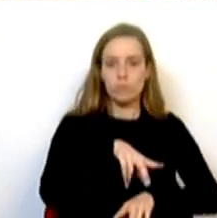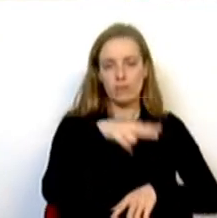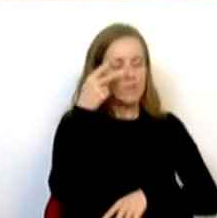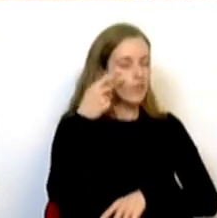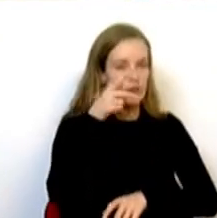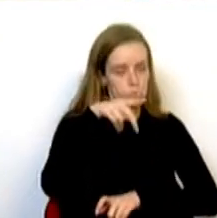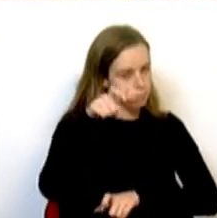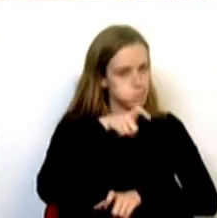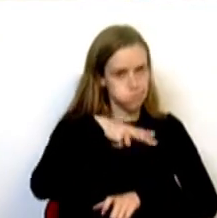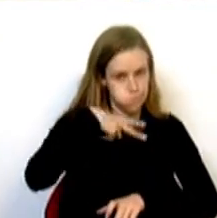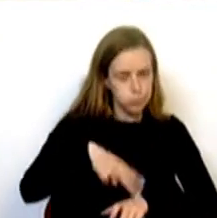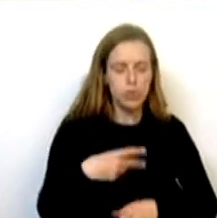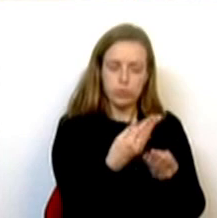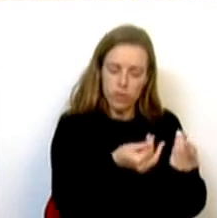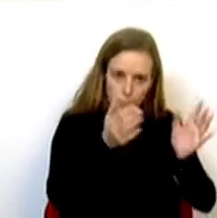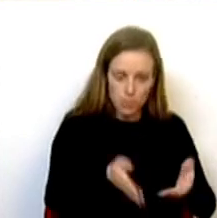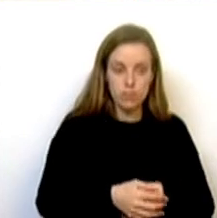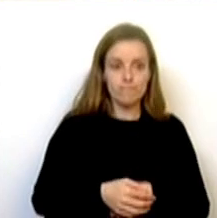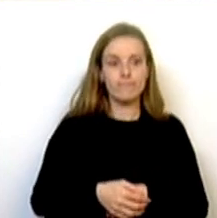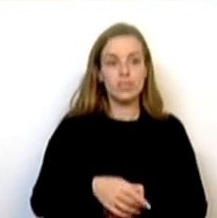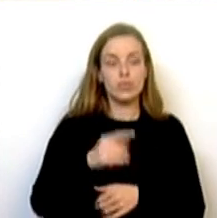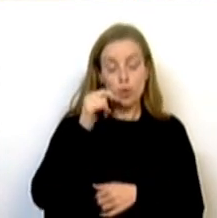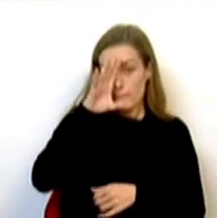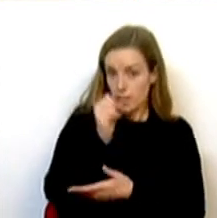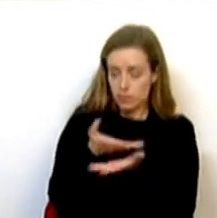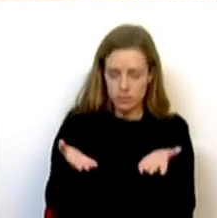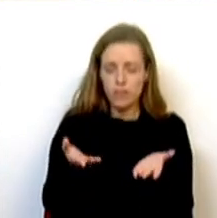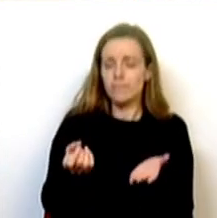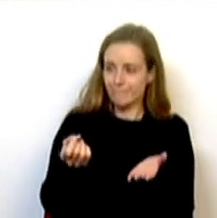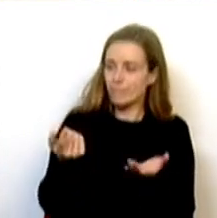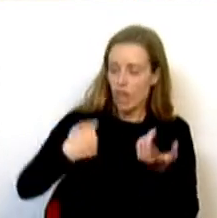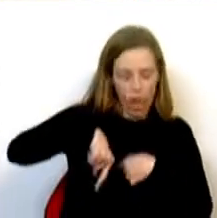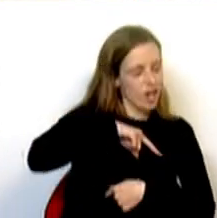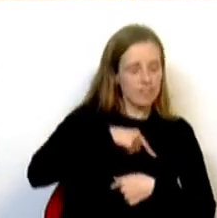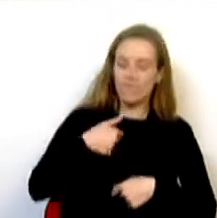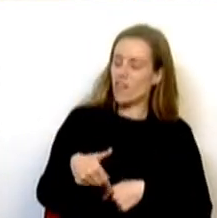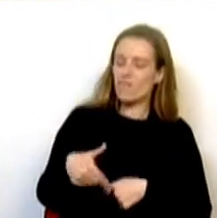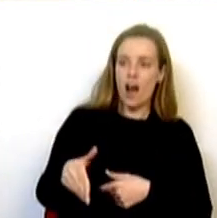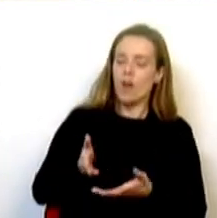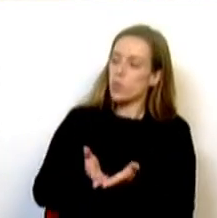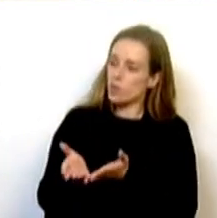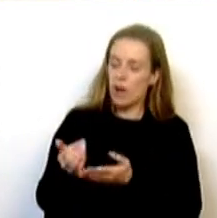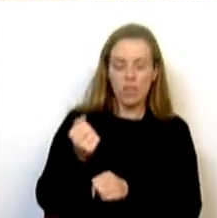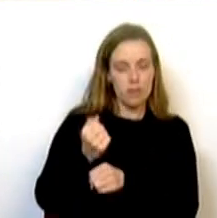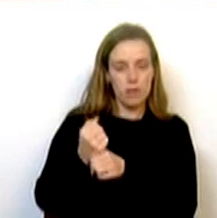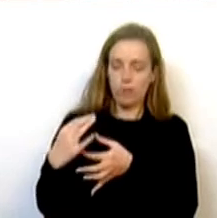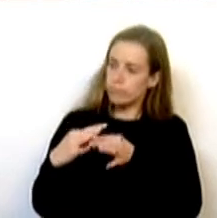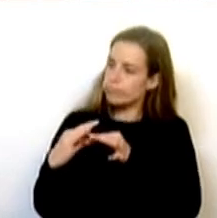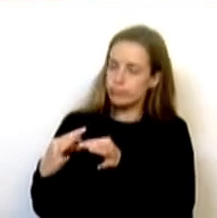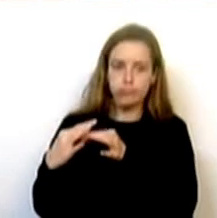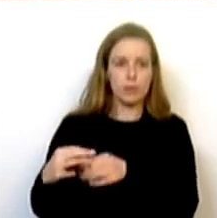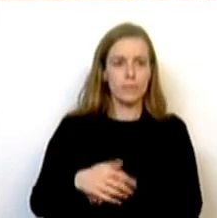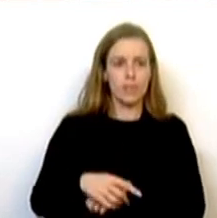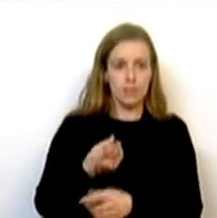Ministra, pode contar com esta bancada para continuarmos a trabalhar. E esperamos, estes 120 deputados, esperam,